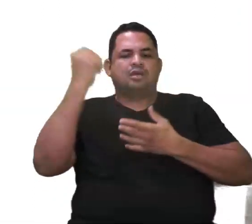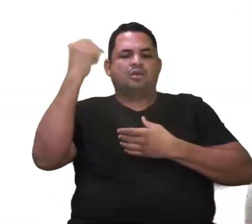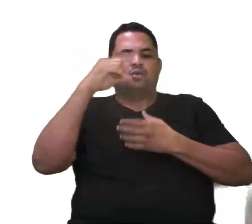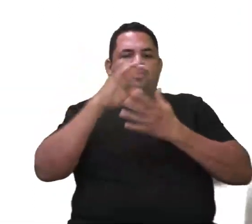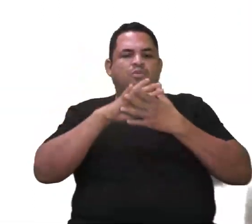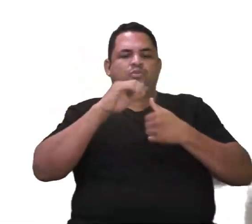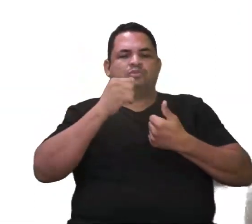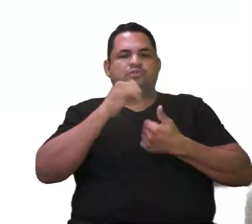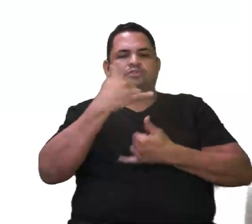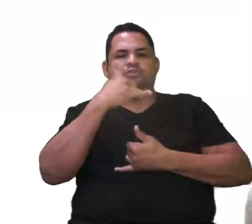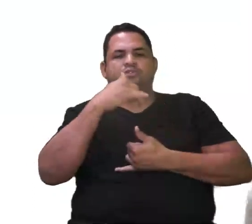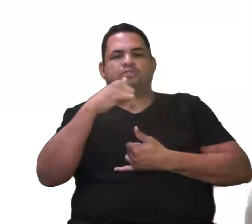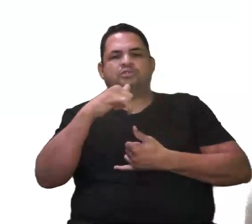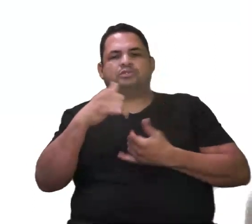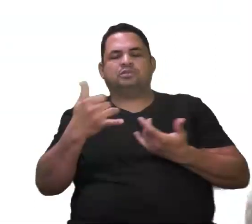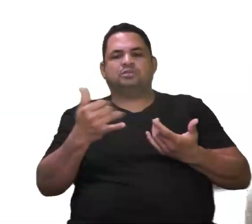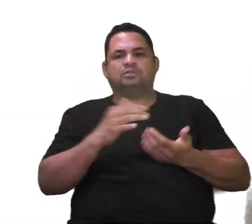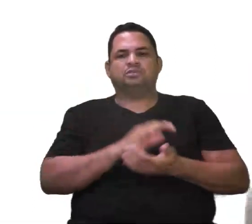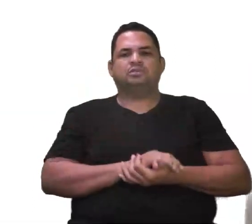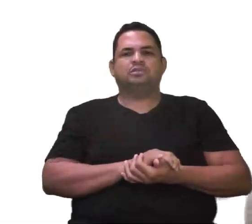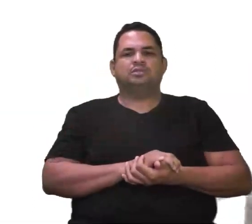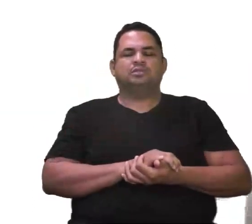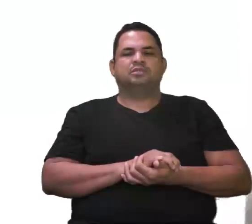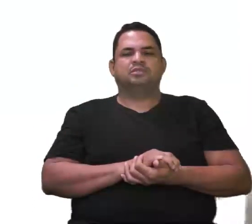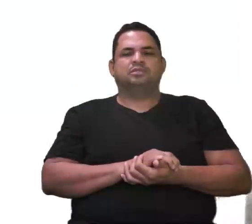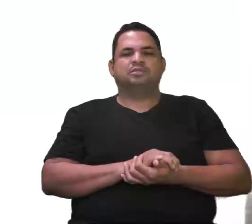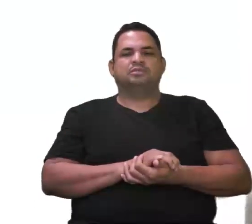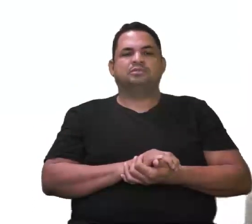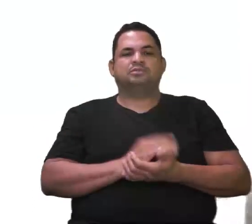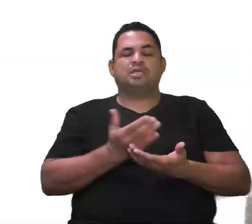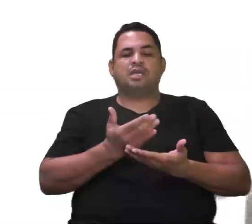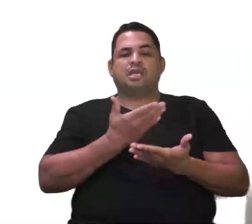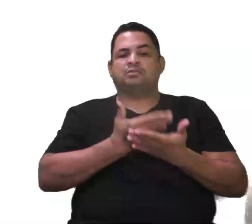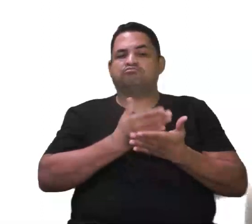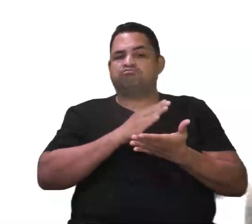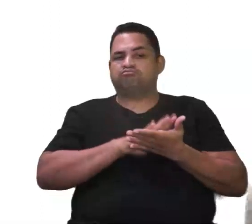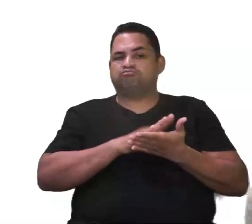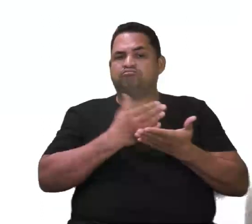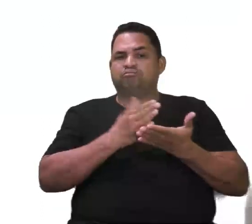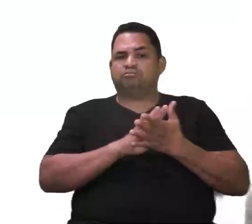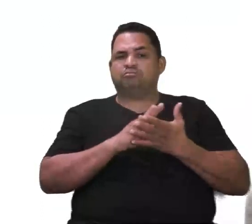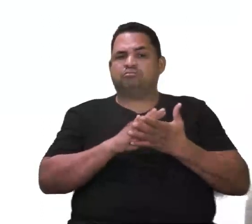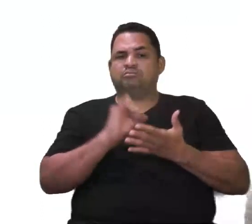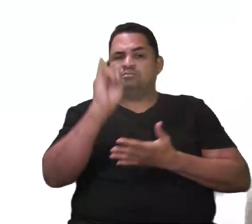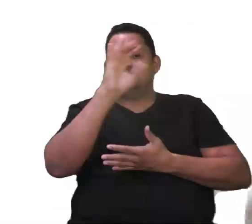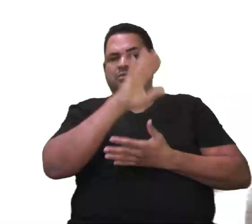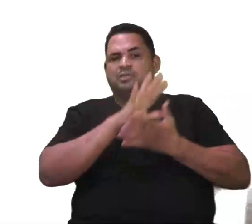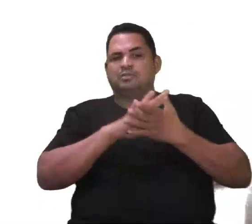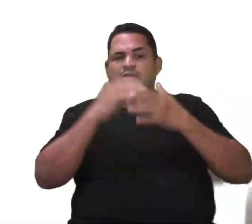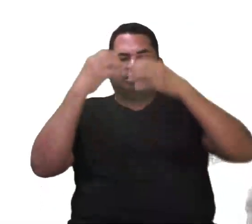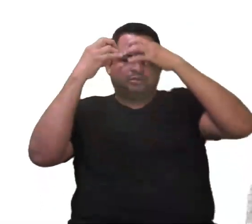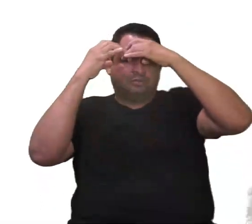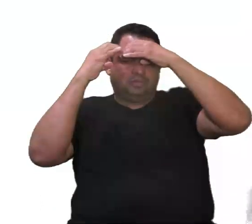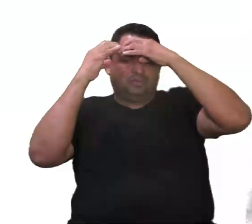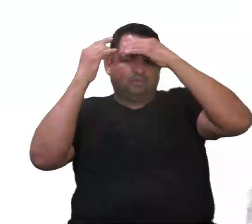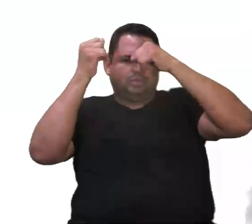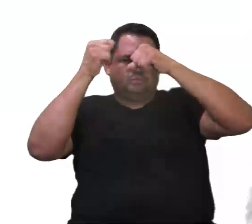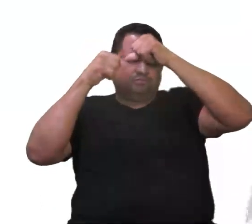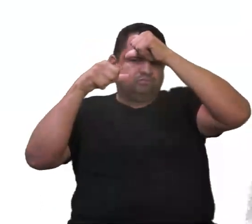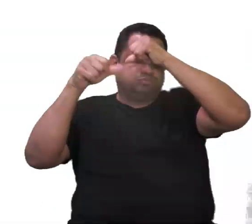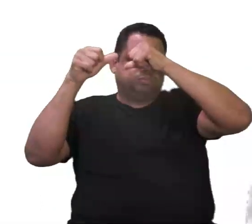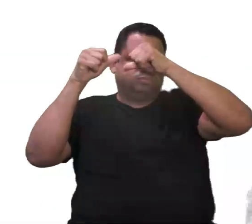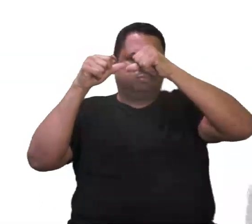sinal elétrico. Chamei a atenção de alguém aqui. Que é traduzido em imagens pelo cérebro. É.